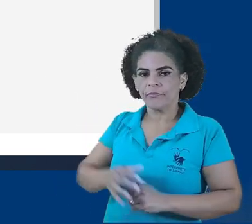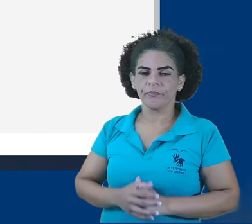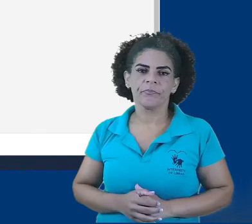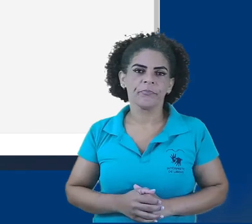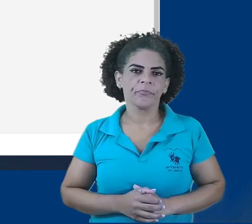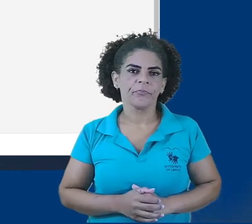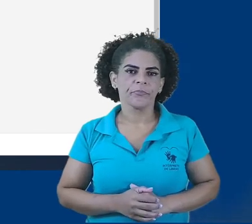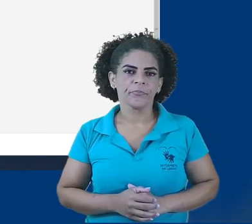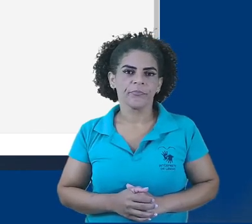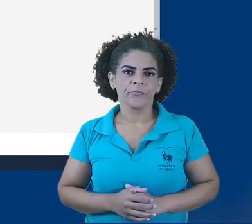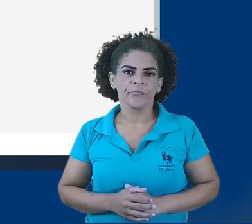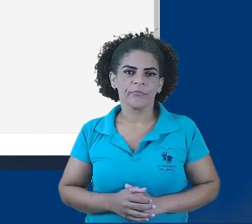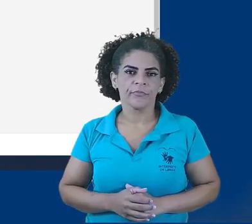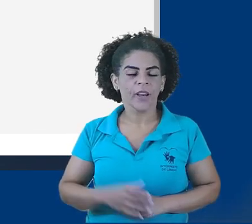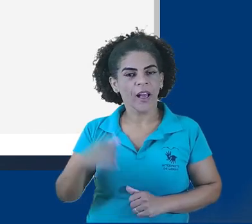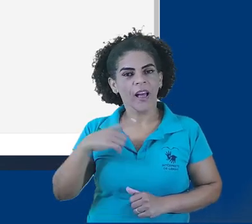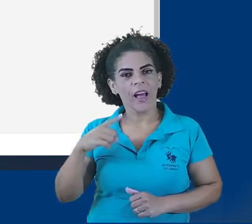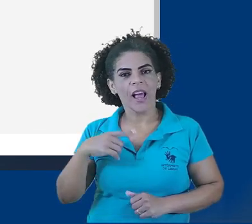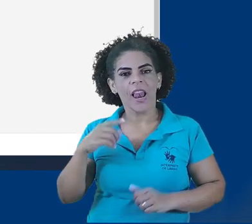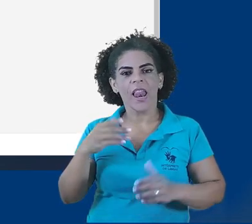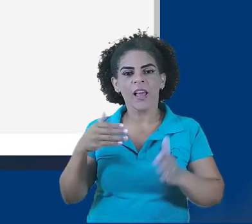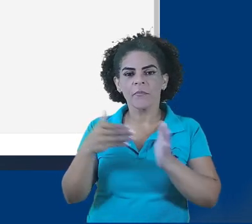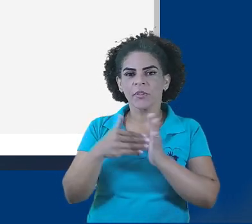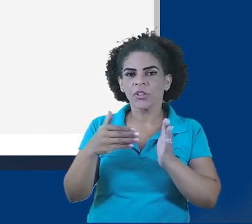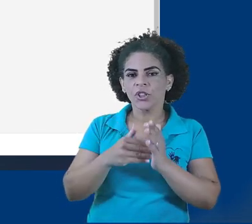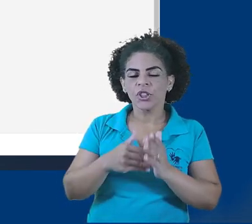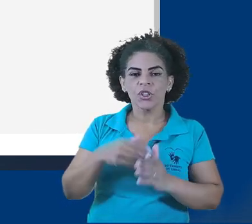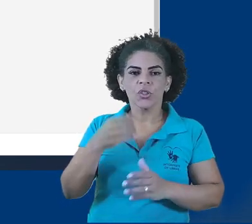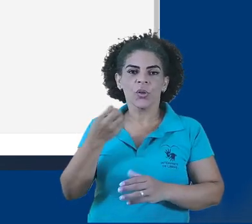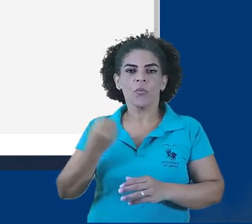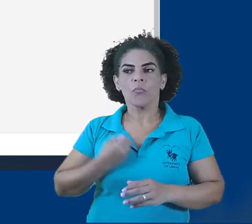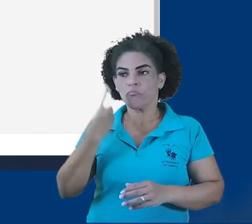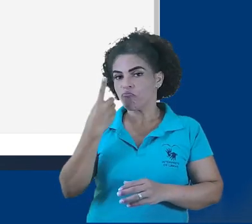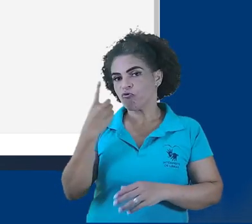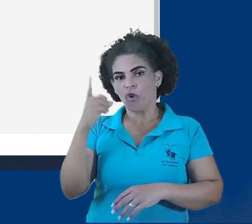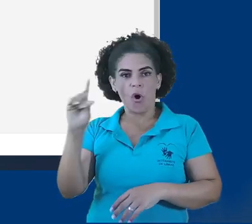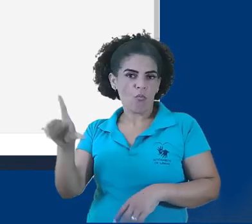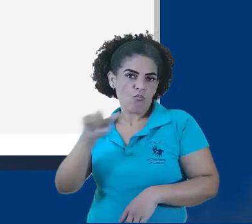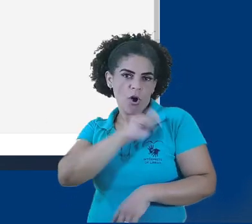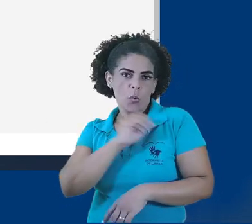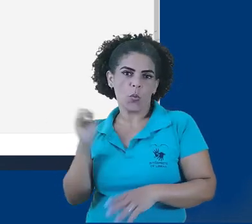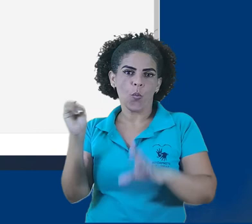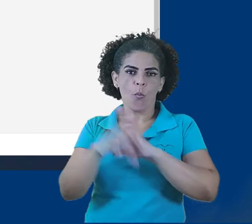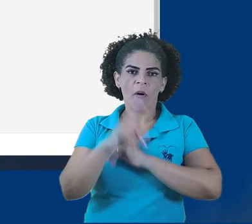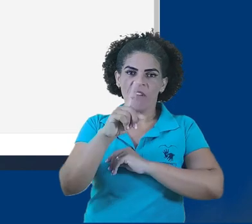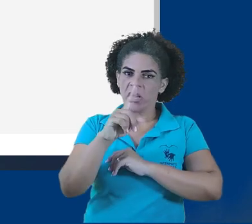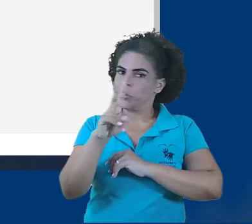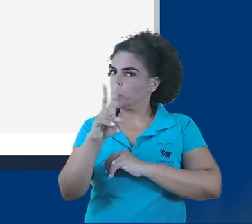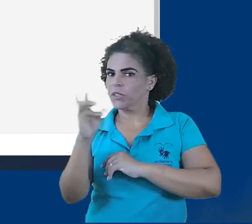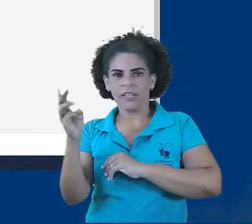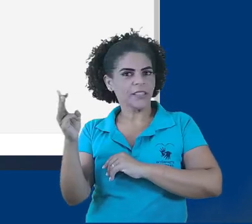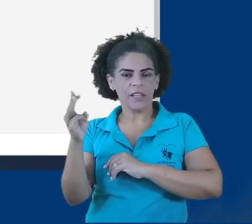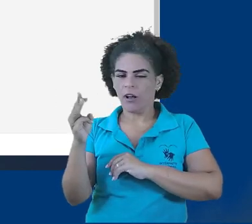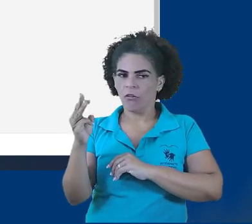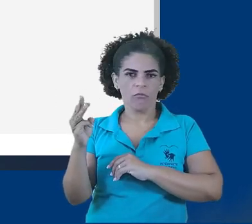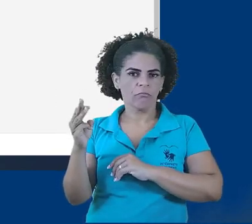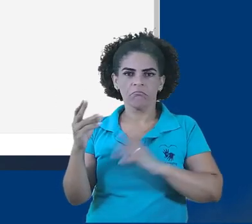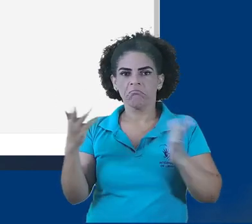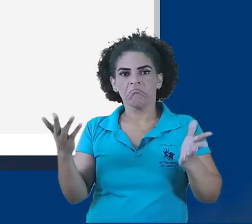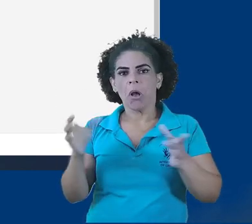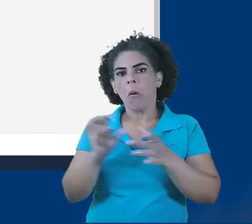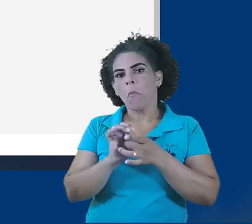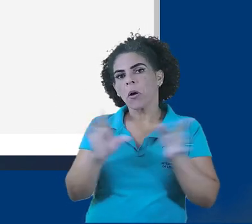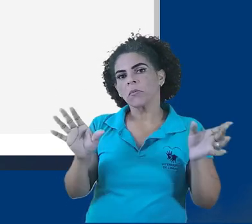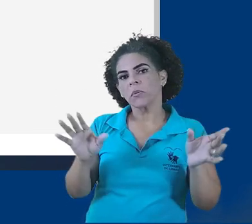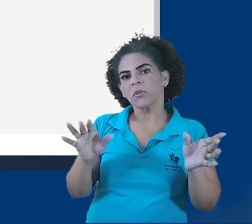Tentativas reabertas manualmente, número de marchas de tentativas é limitado, número da tentativa, 1, porque foi a primeira vez que ele tentou. Quero saber